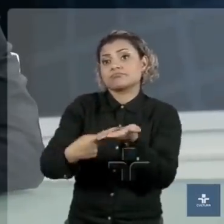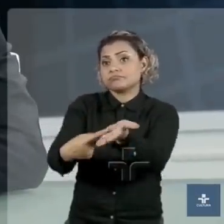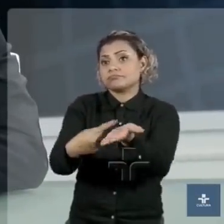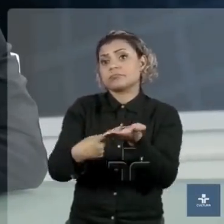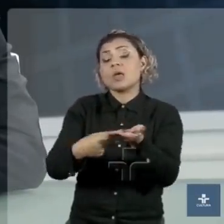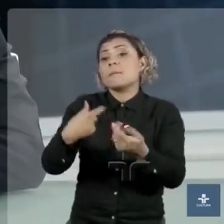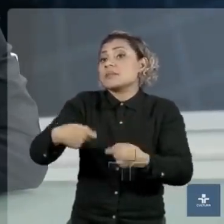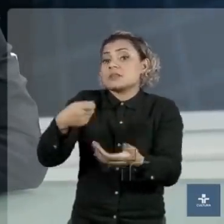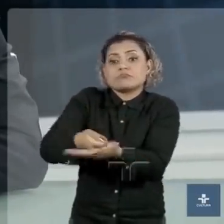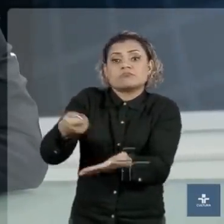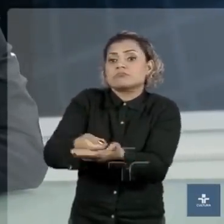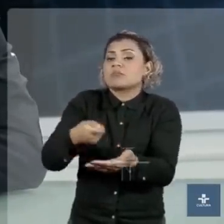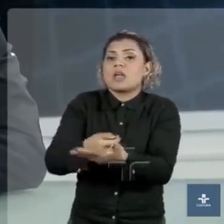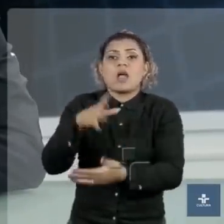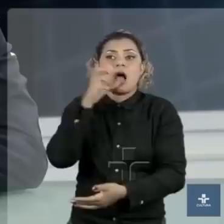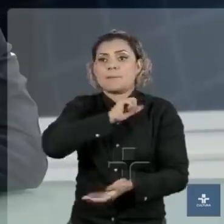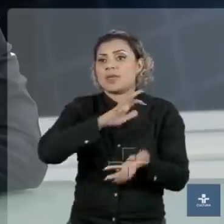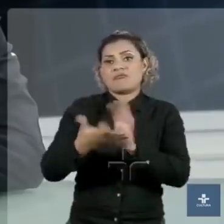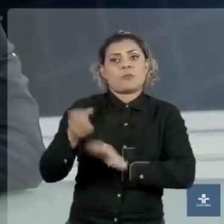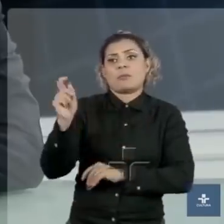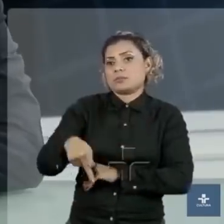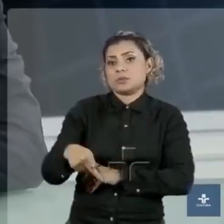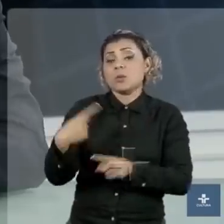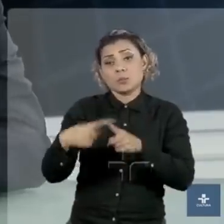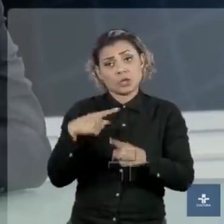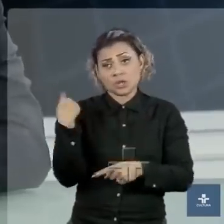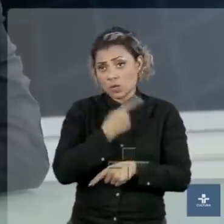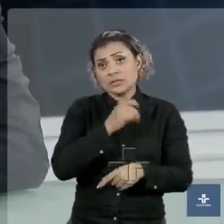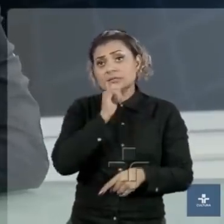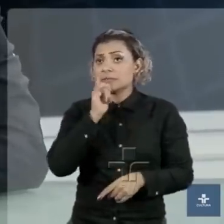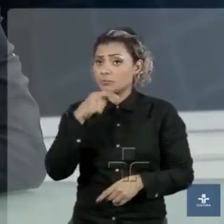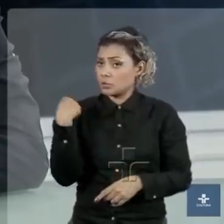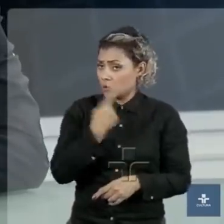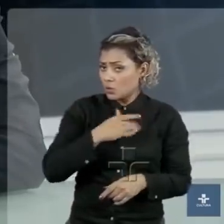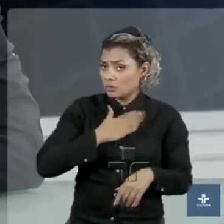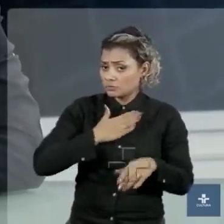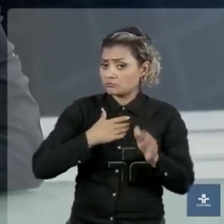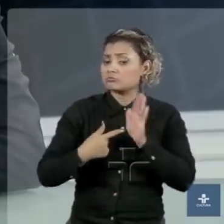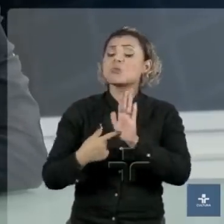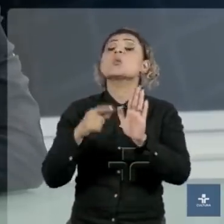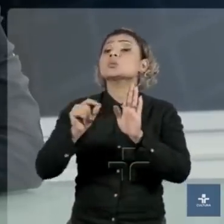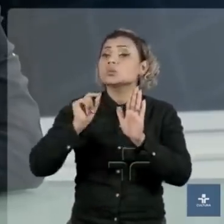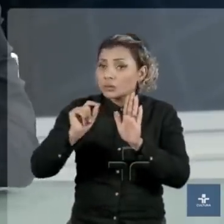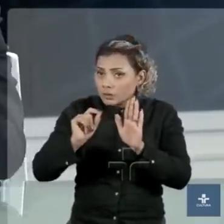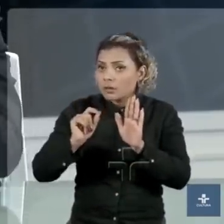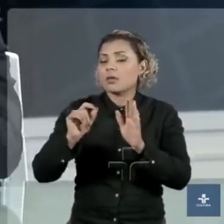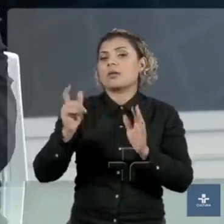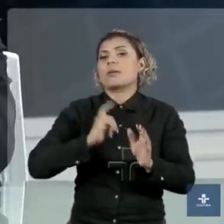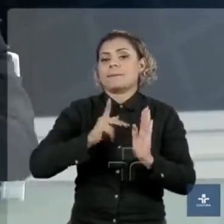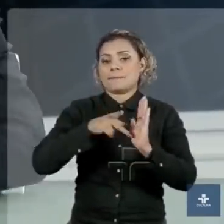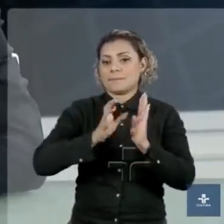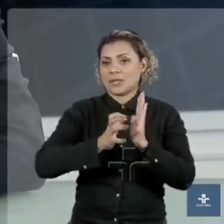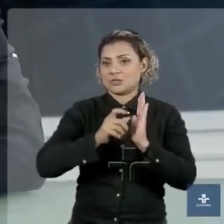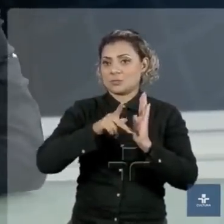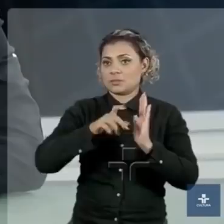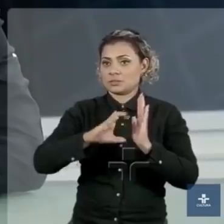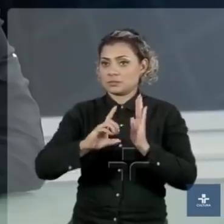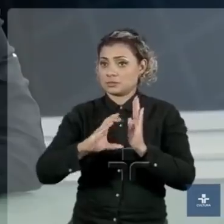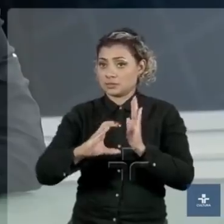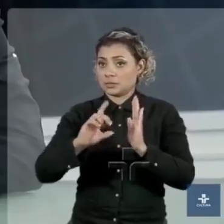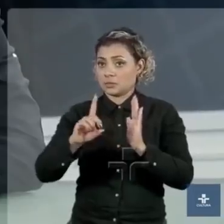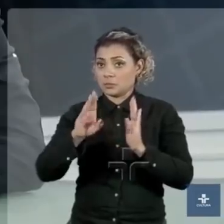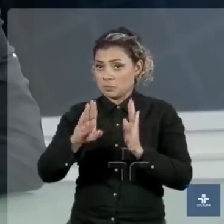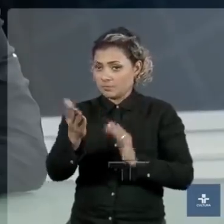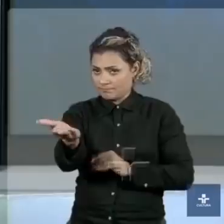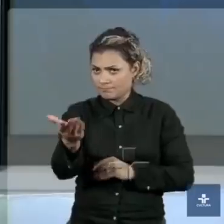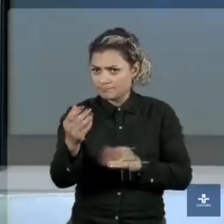exigir o apoio à reforma previdenciária. Porque nós temos, por exemplo, nós temos uma postura do partido do PCdoB, o partido do meu